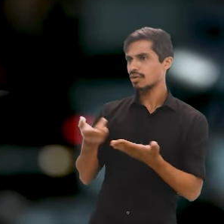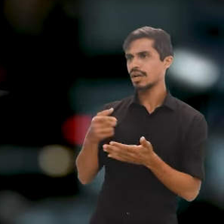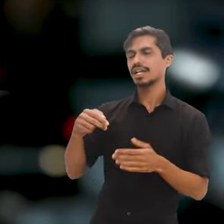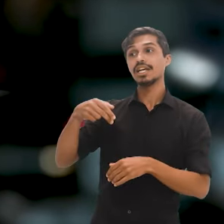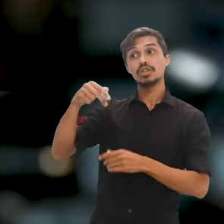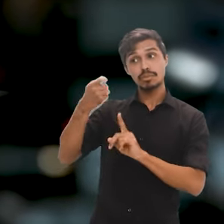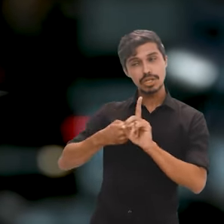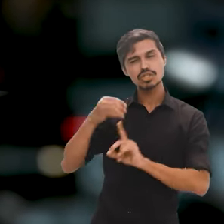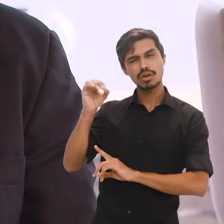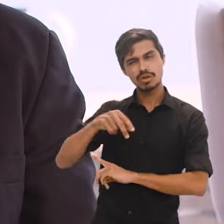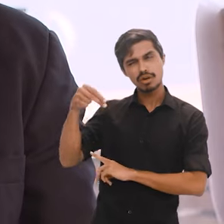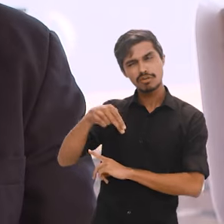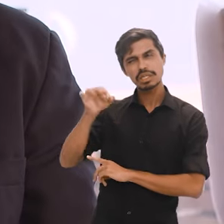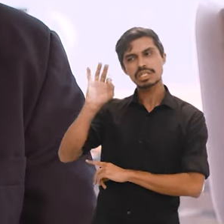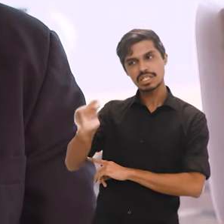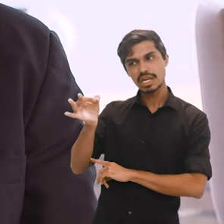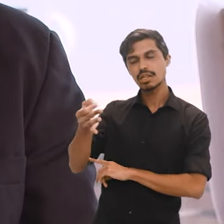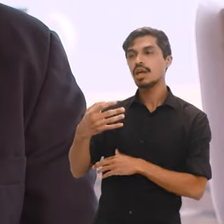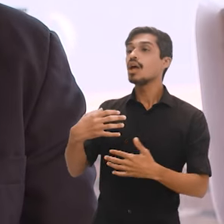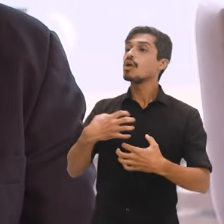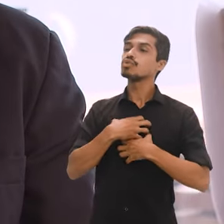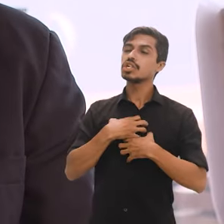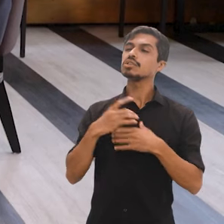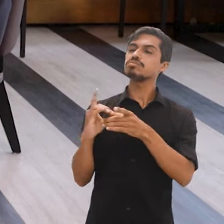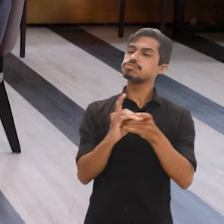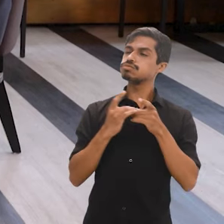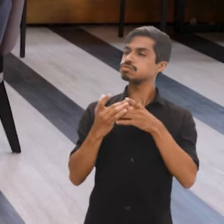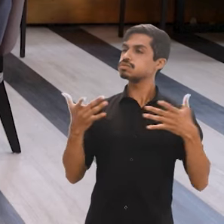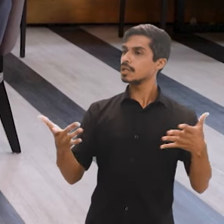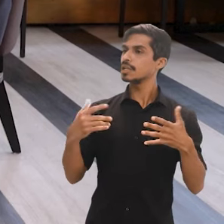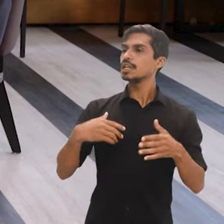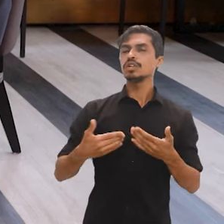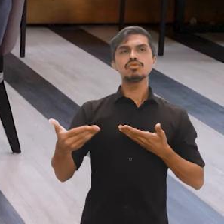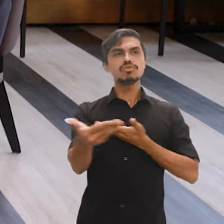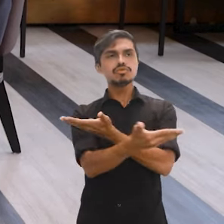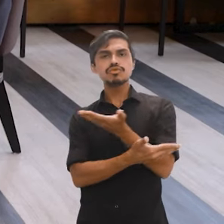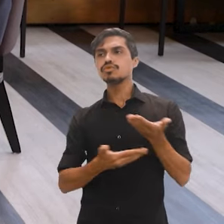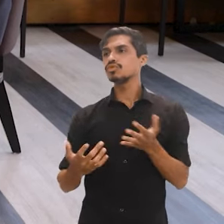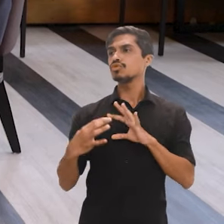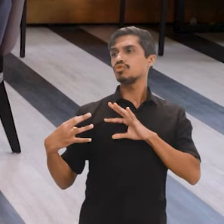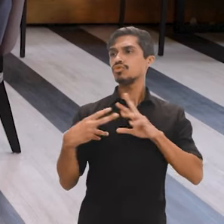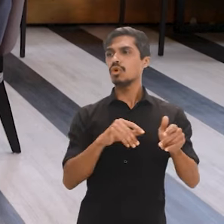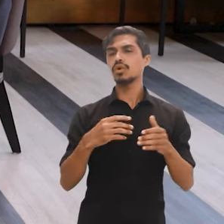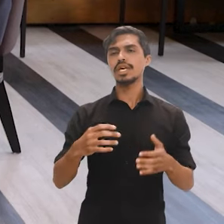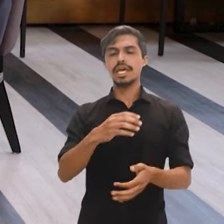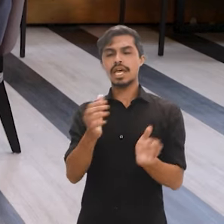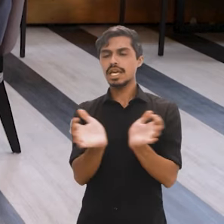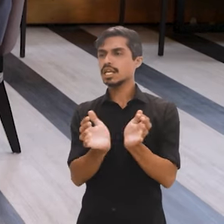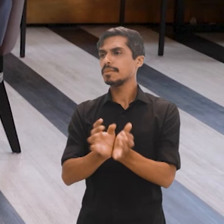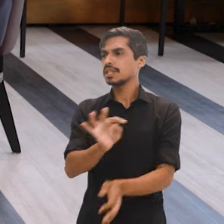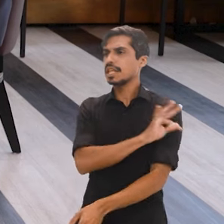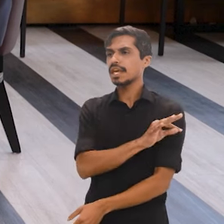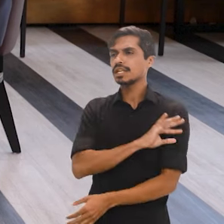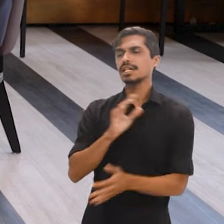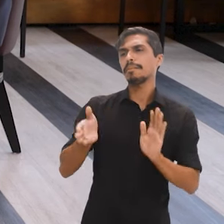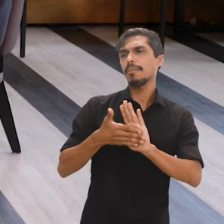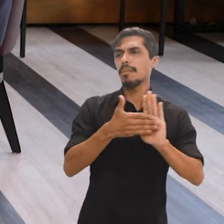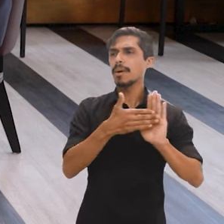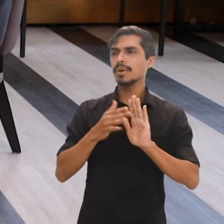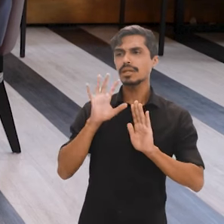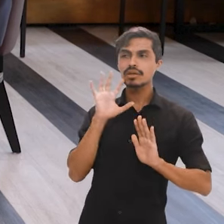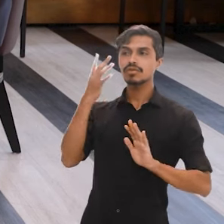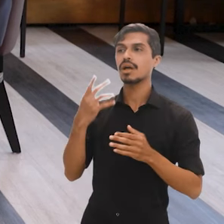e em novembro, no mês de novembro, é uma forma democrática de envolver todo o corpo técnico, propor soluções,